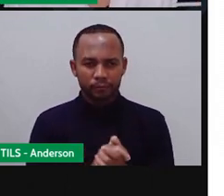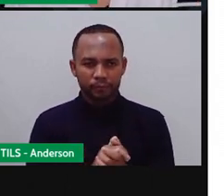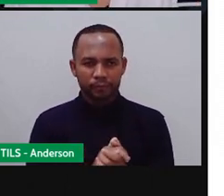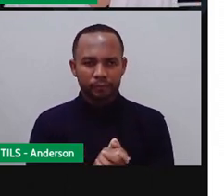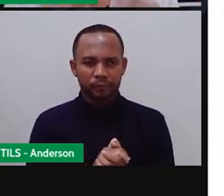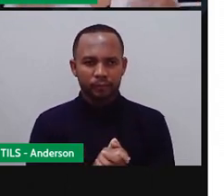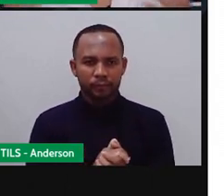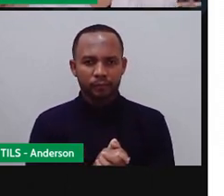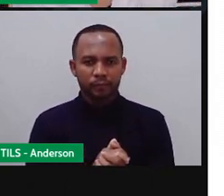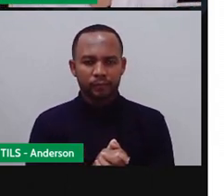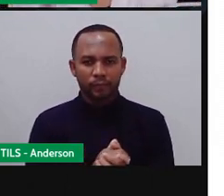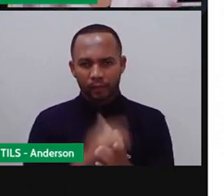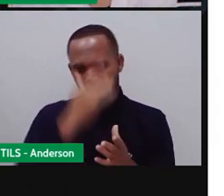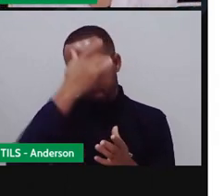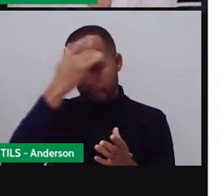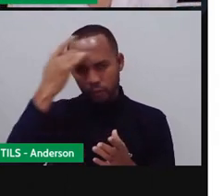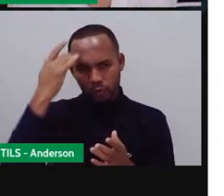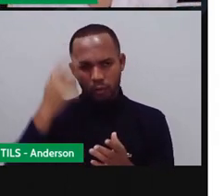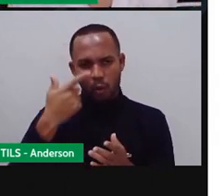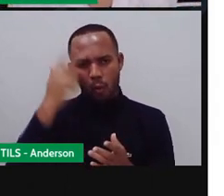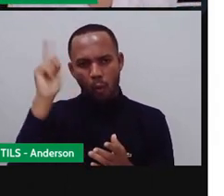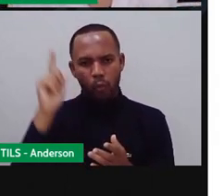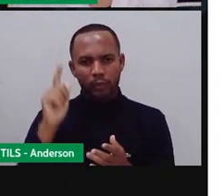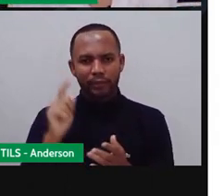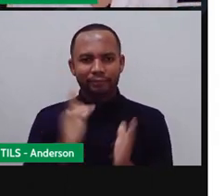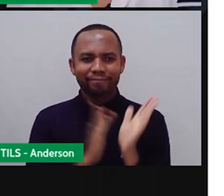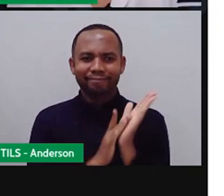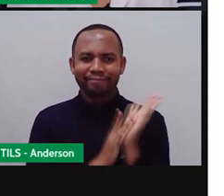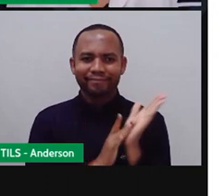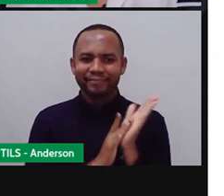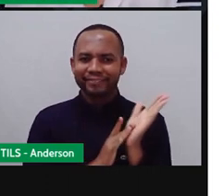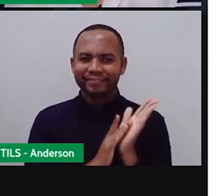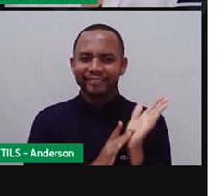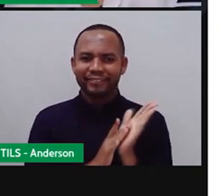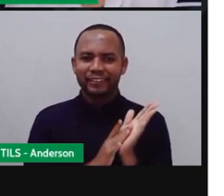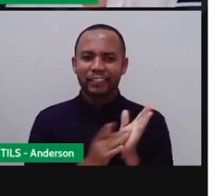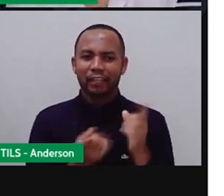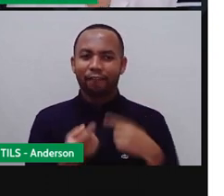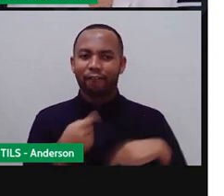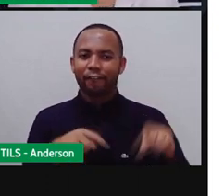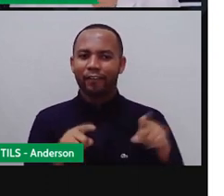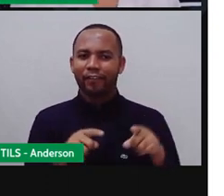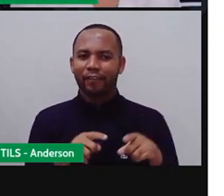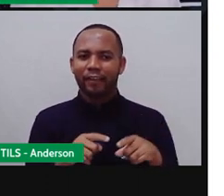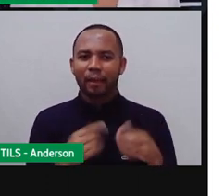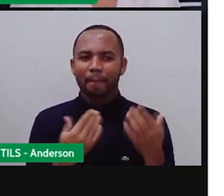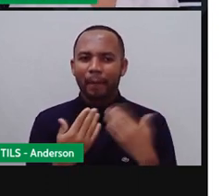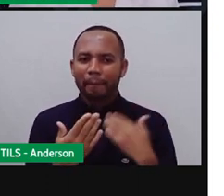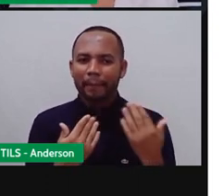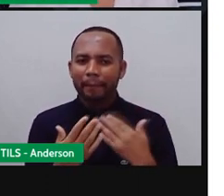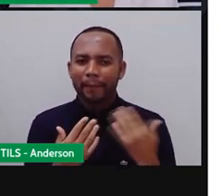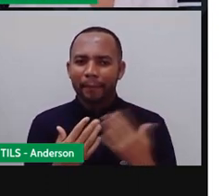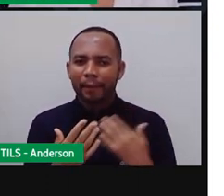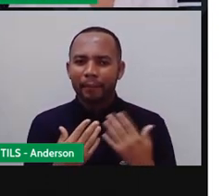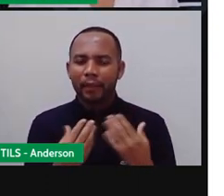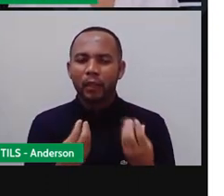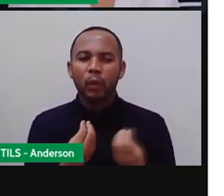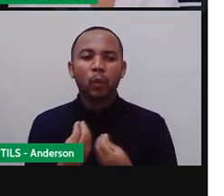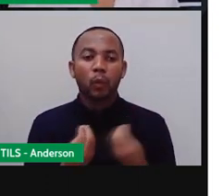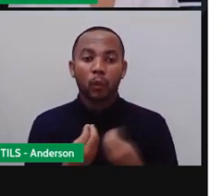possibilitando que pessoas se passem por outras, não isso? Bom, com quem estão conversando e quais são as suas relações?